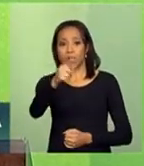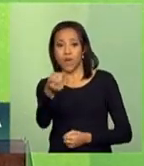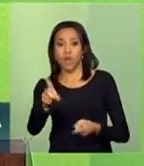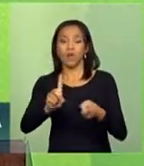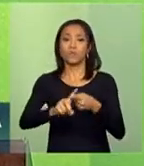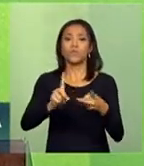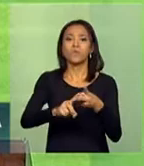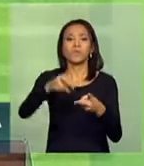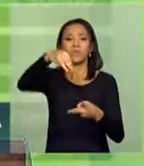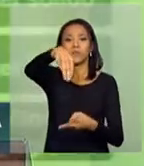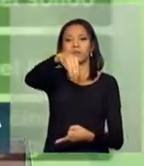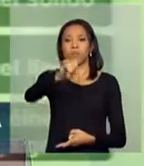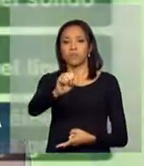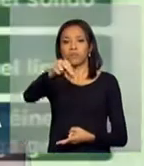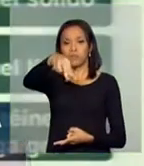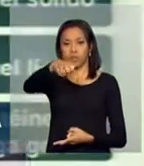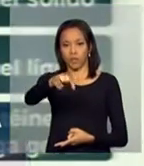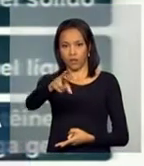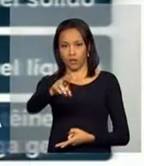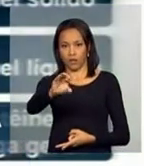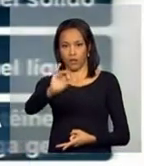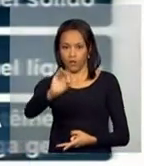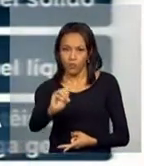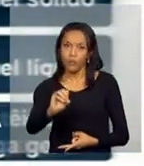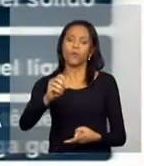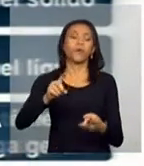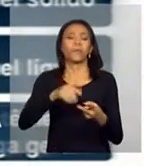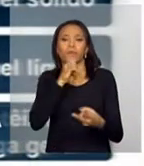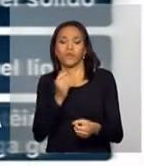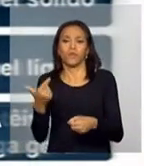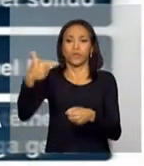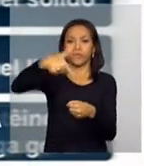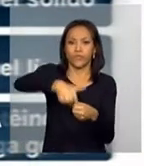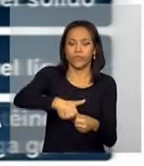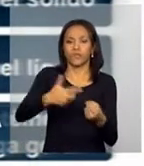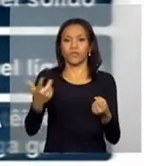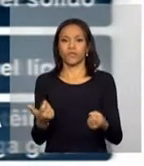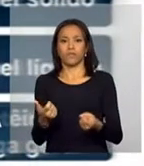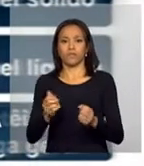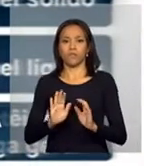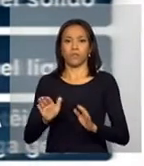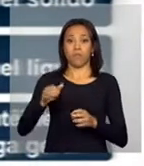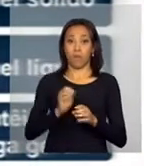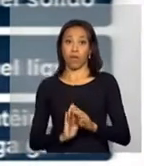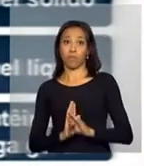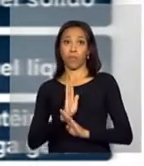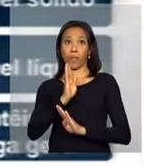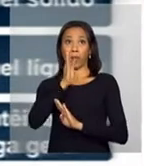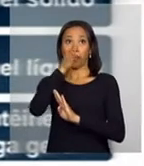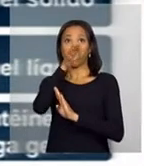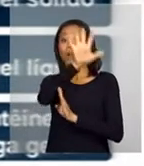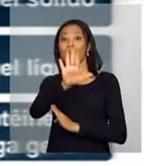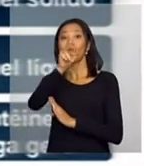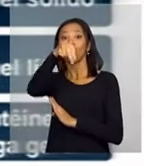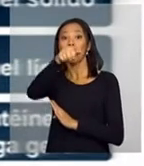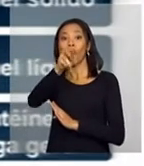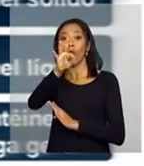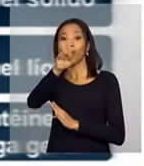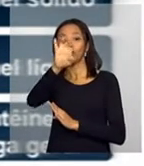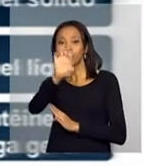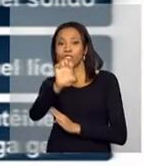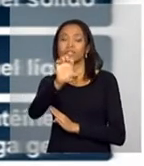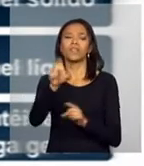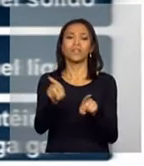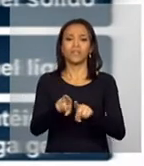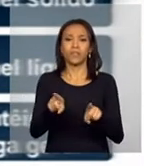granel líquido, principalmente combustíveis para a região Norte, e 5,6 milhões de